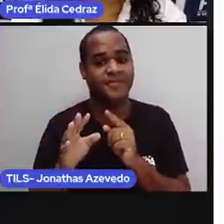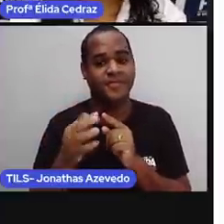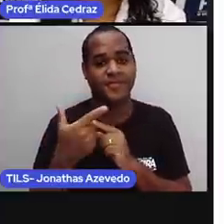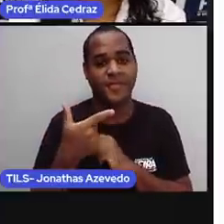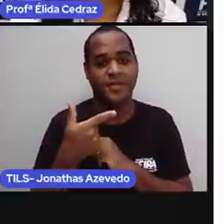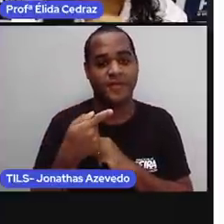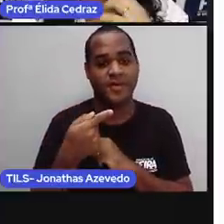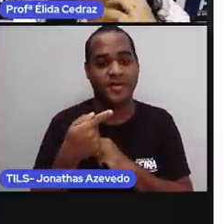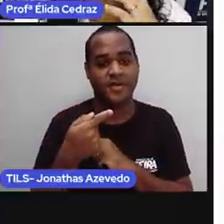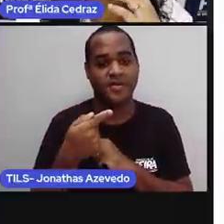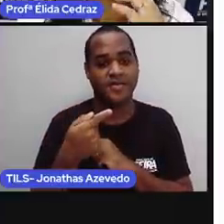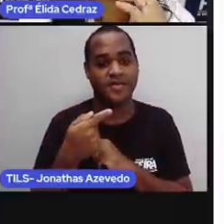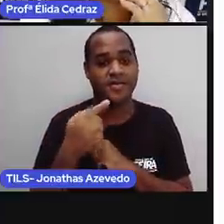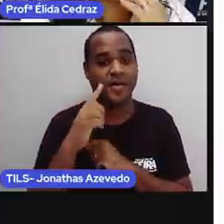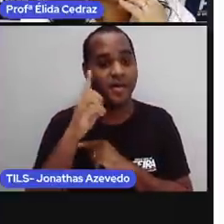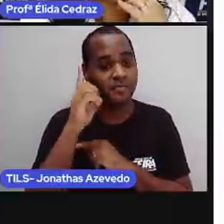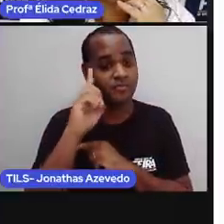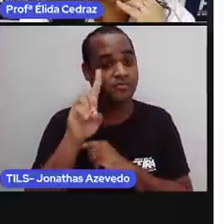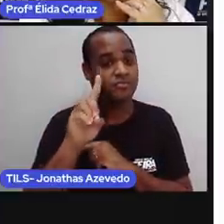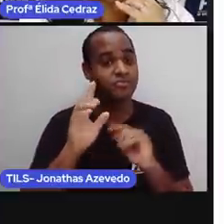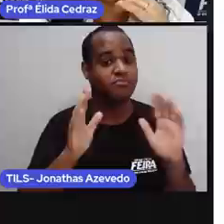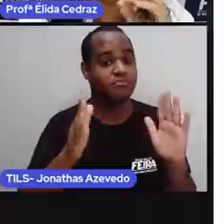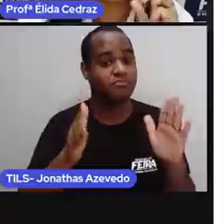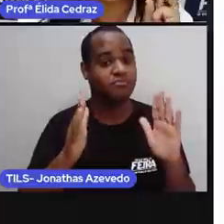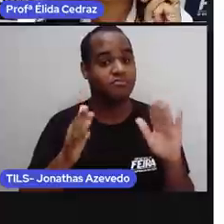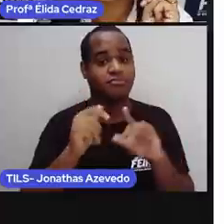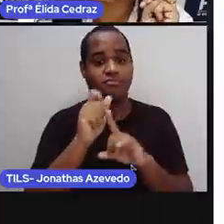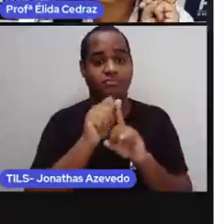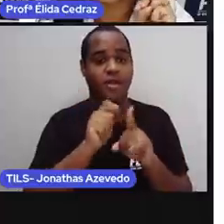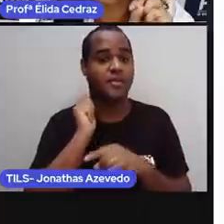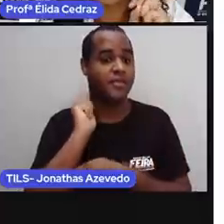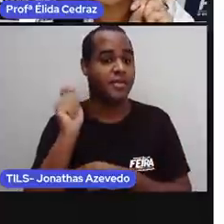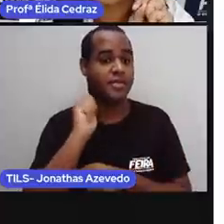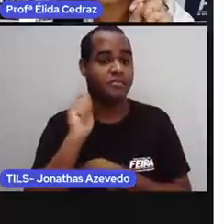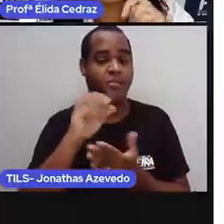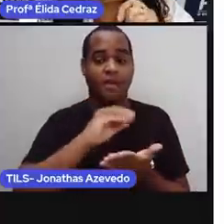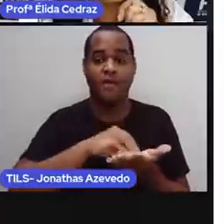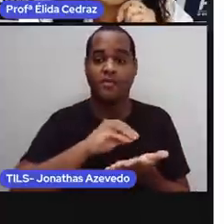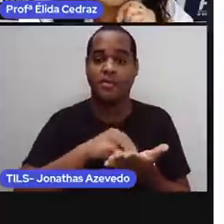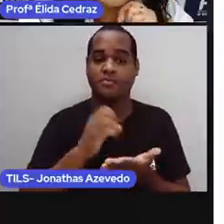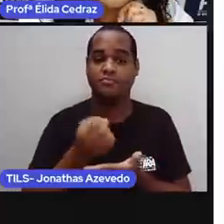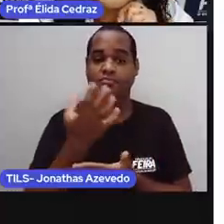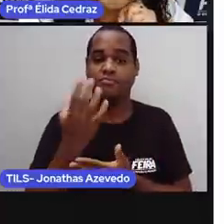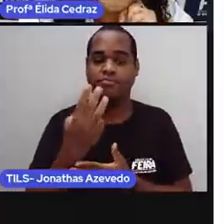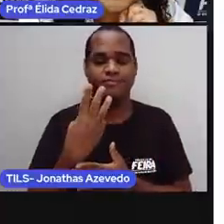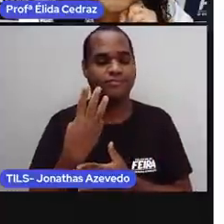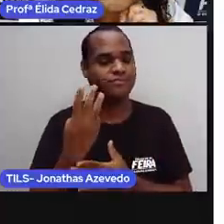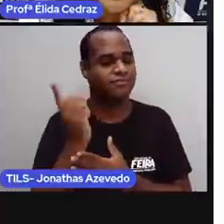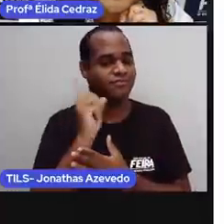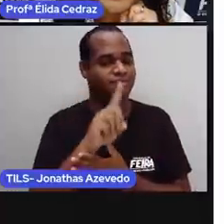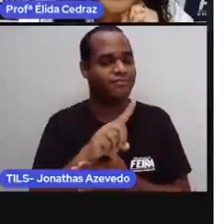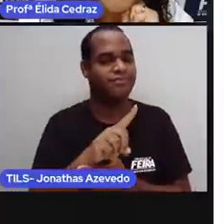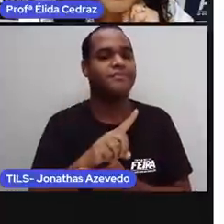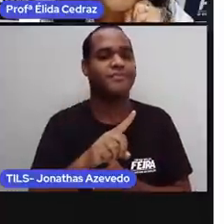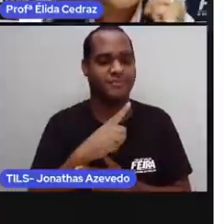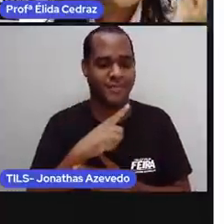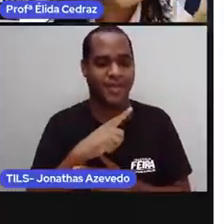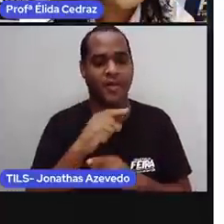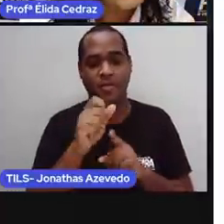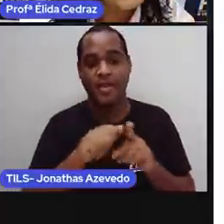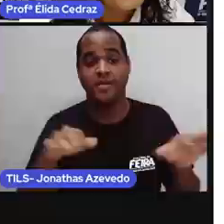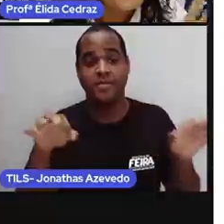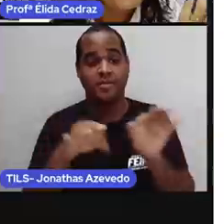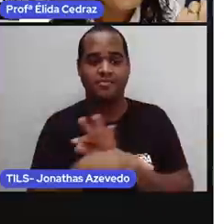passamos com hoje 27 dias desse mês. Está faltando apenas três dias para esse mês acabar